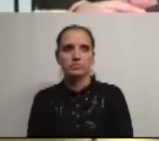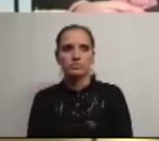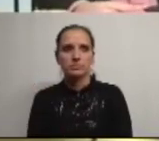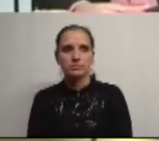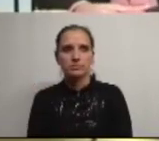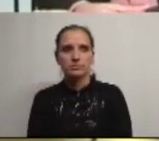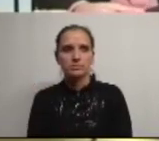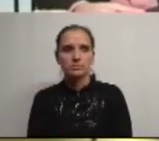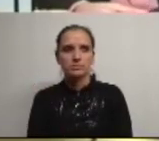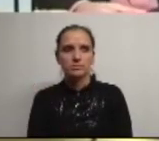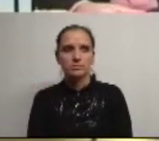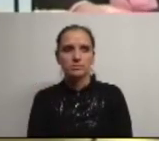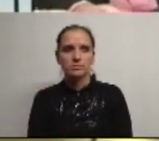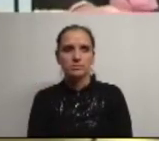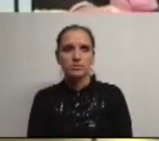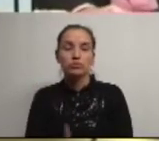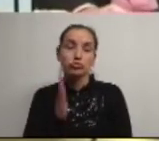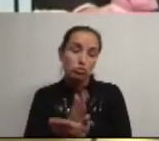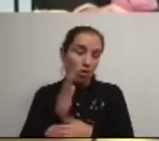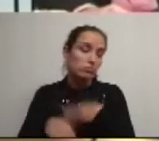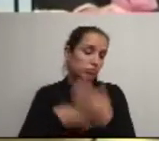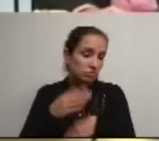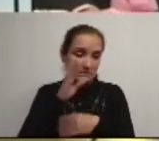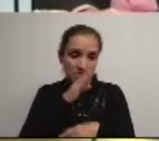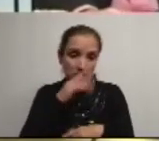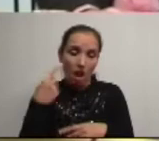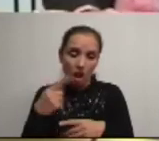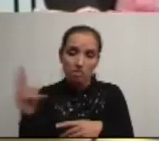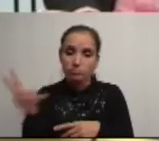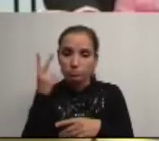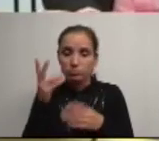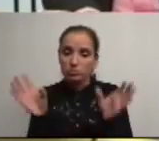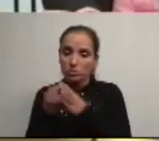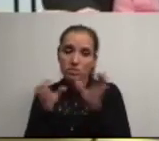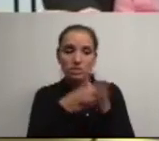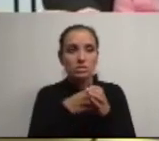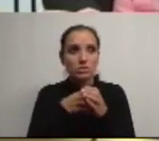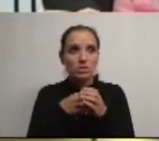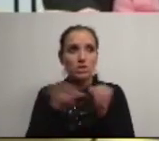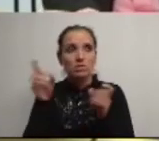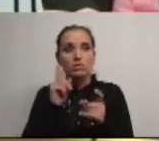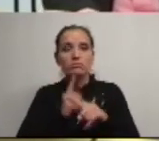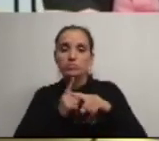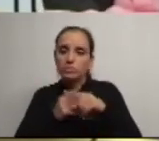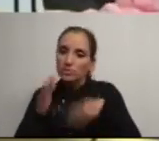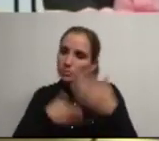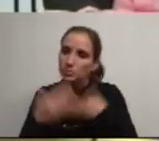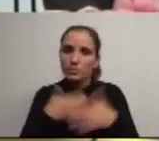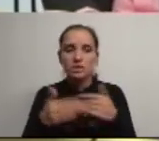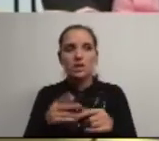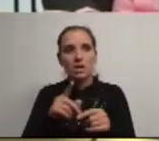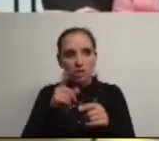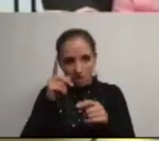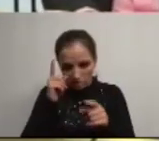e só avançaremos se houver parte das comunidades educativas esse interesse em avançar em